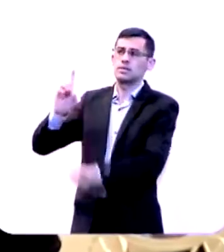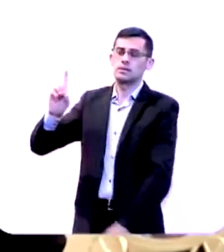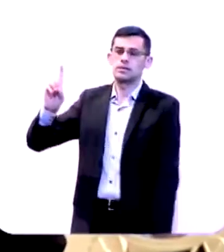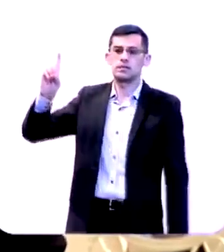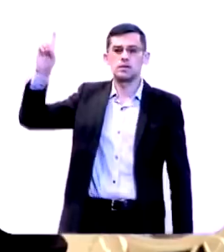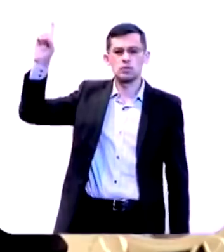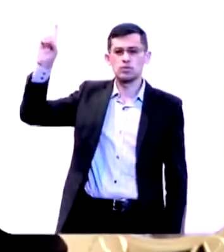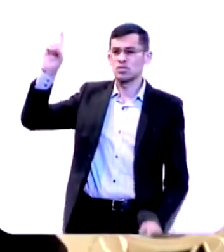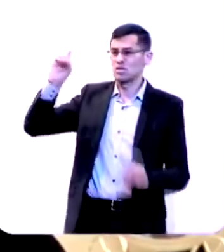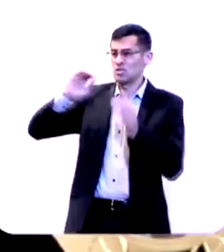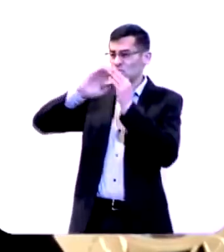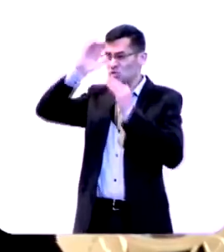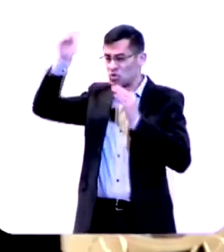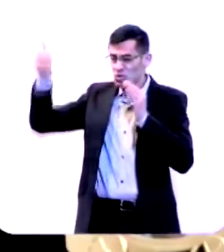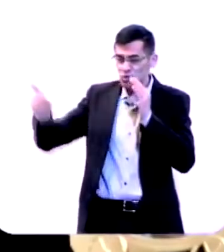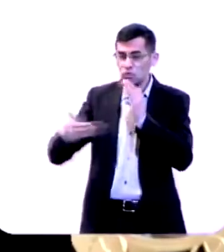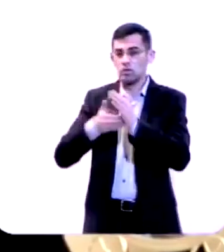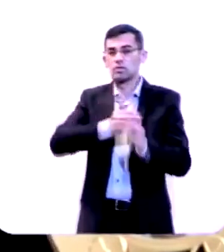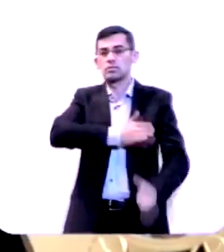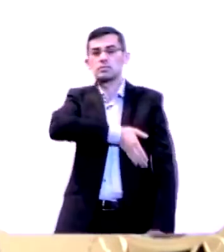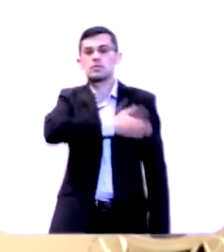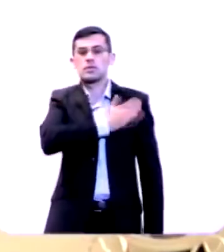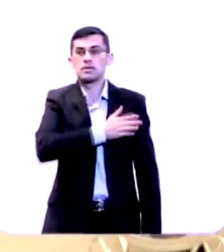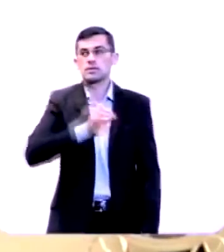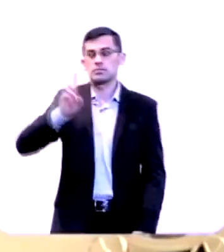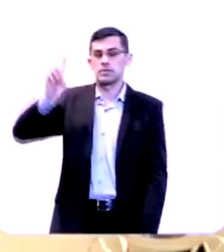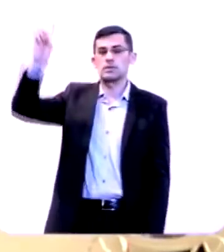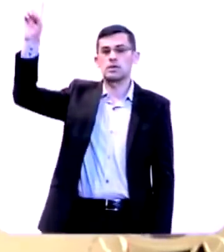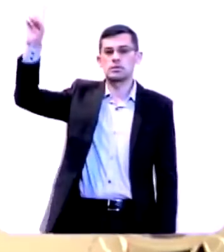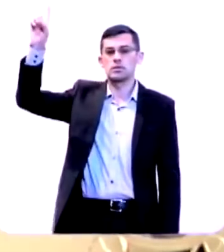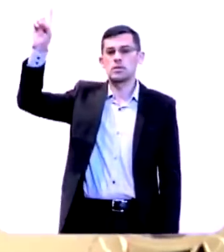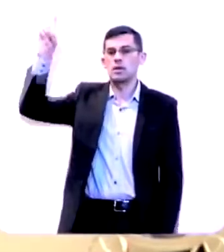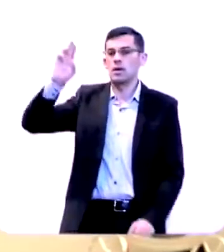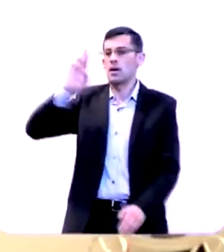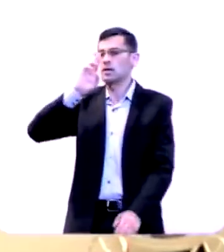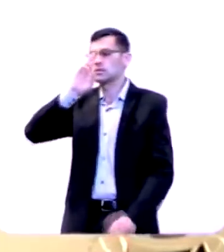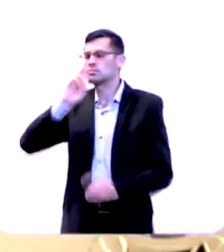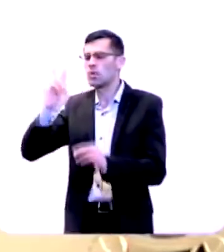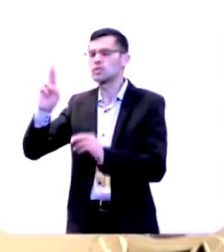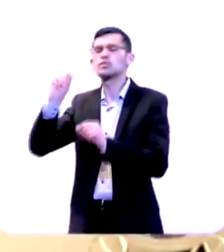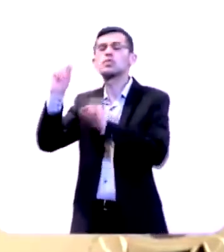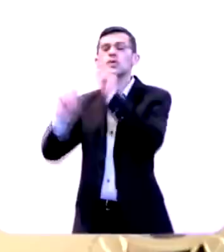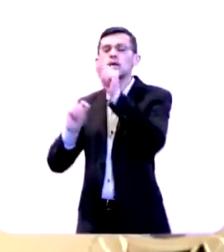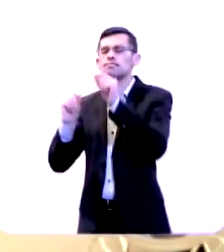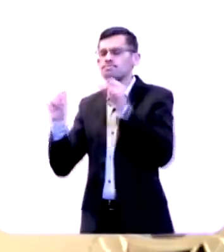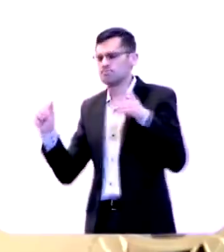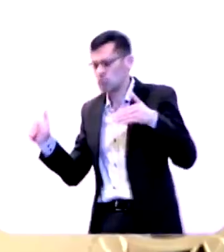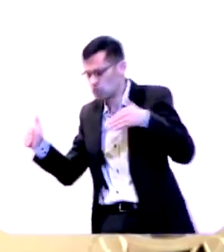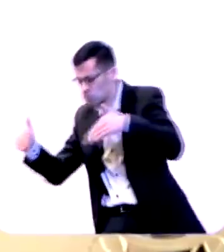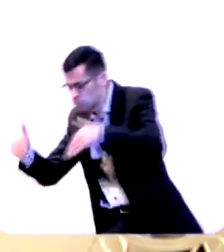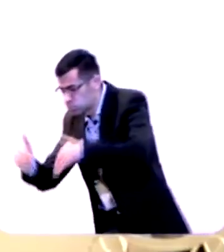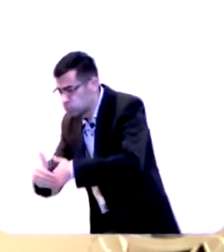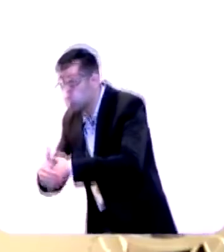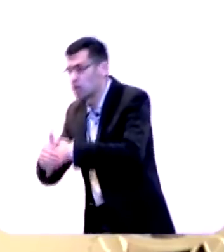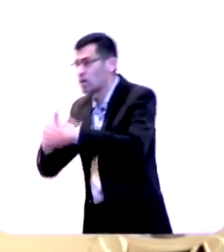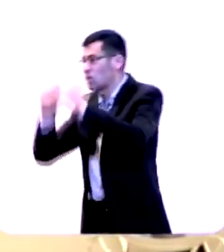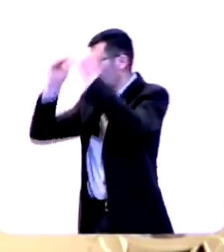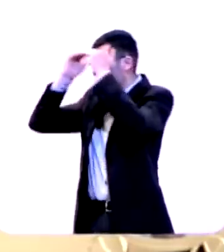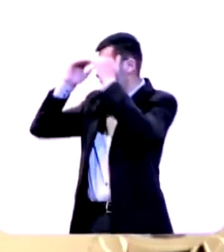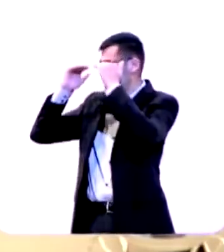absolutamente em Deus a resposta está em submeter-se totalmente